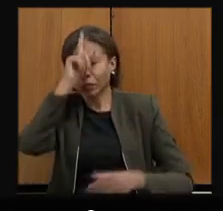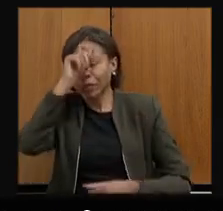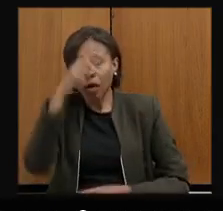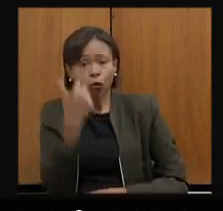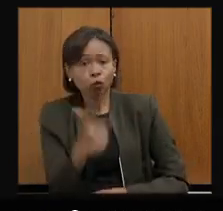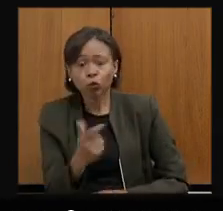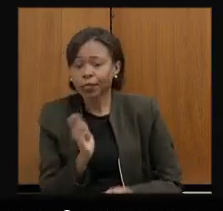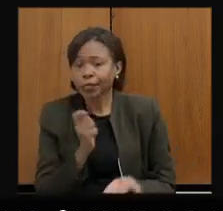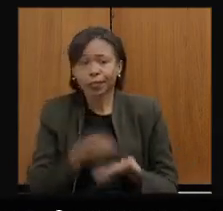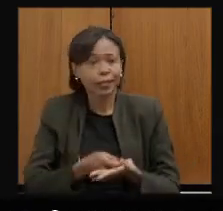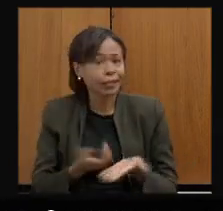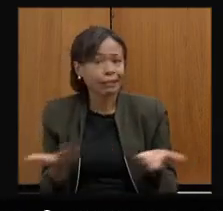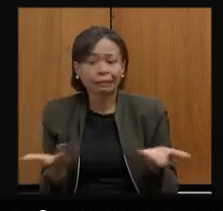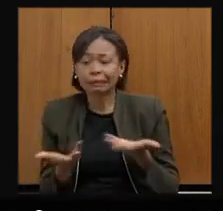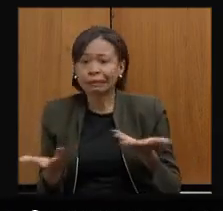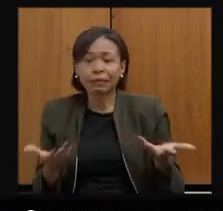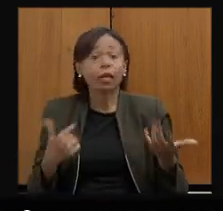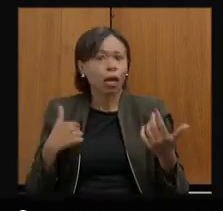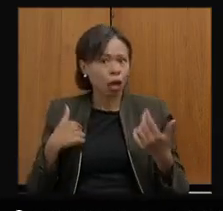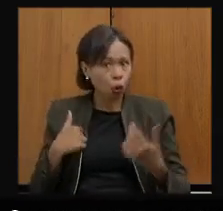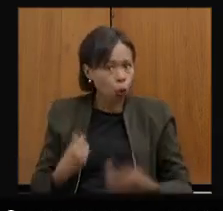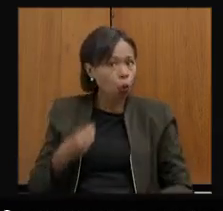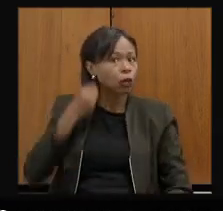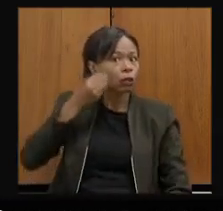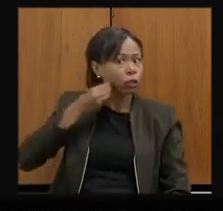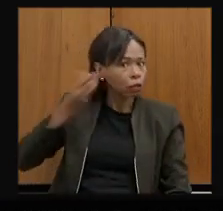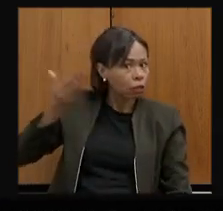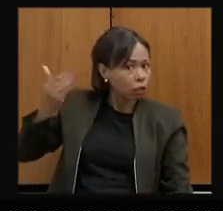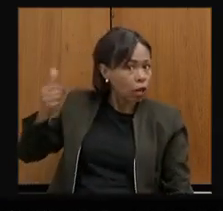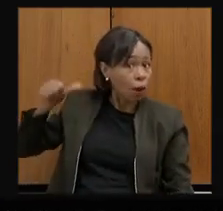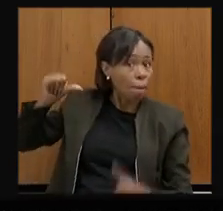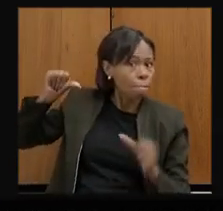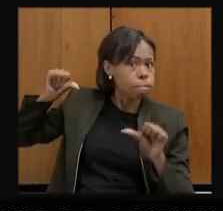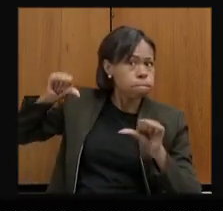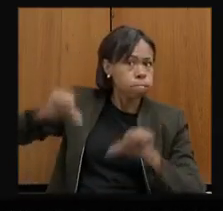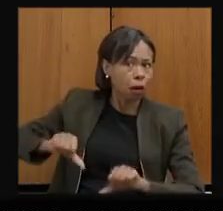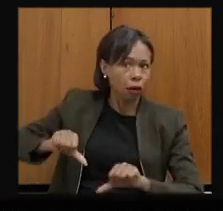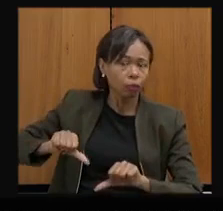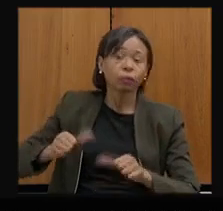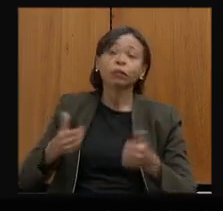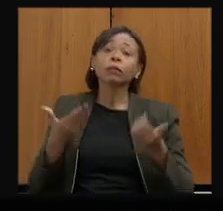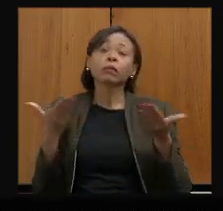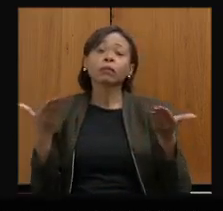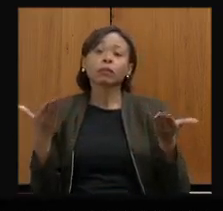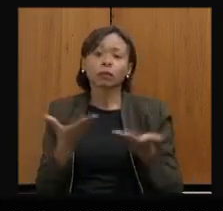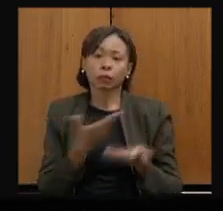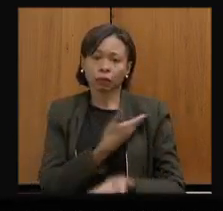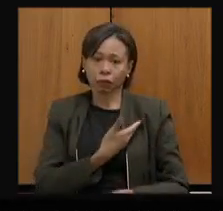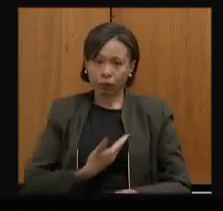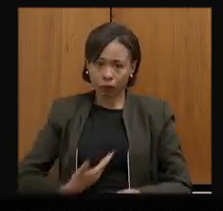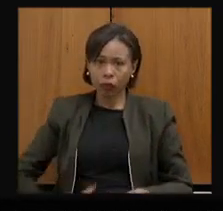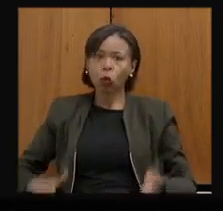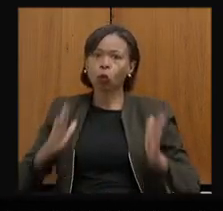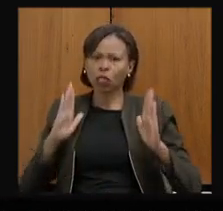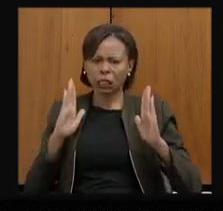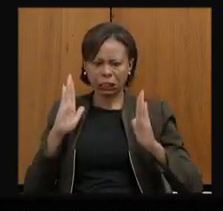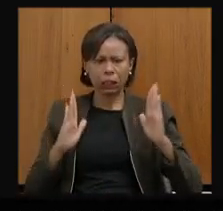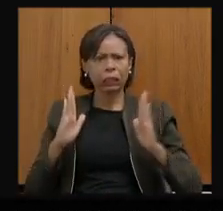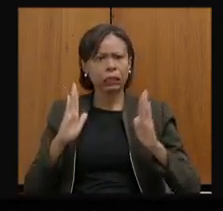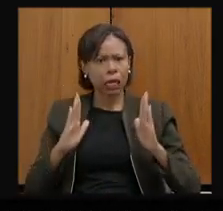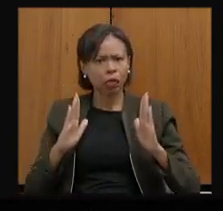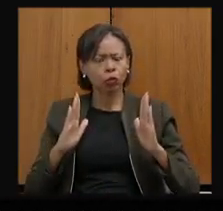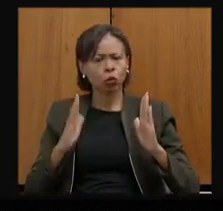caos. Aí sim, aí eu posso dizer o que é o caos. E nós estamos vivendo hoje um estado saneado, um estado